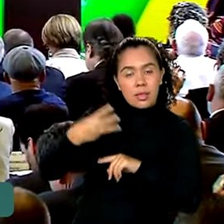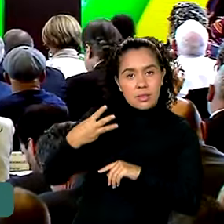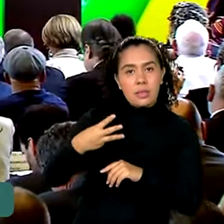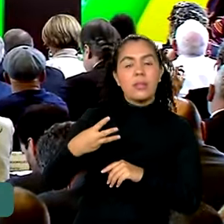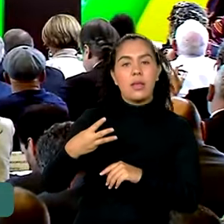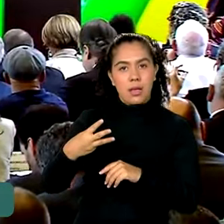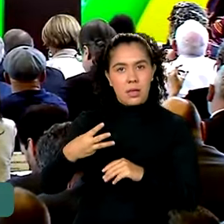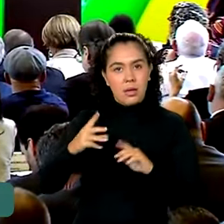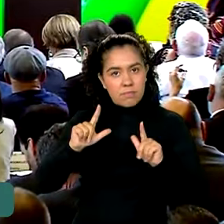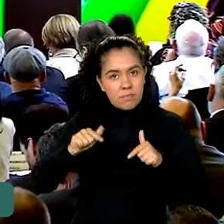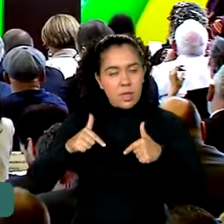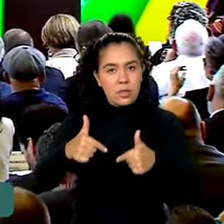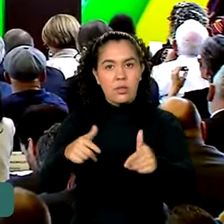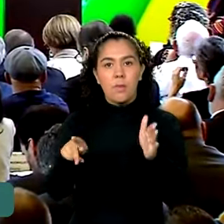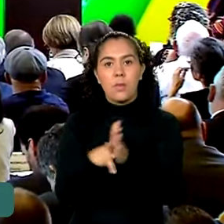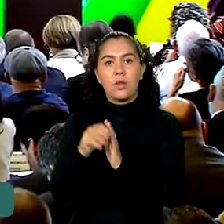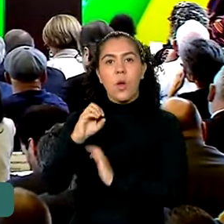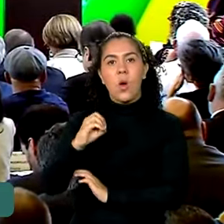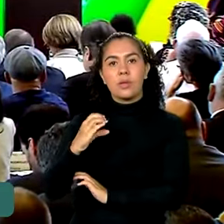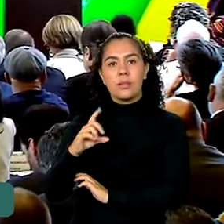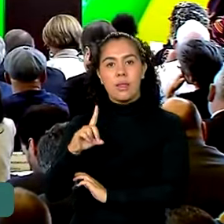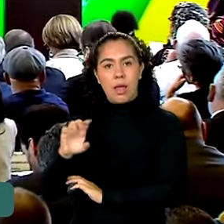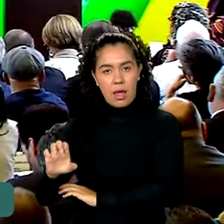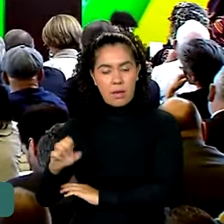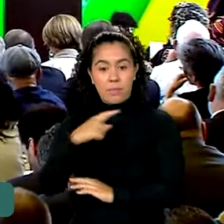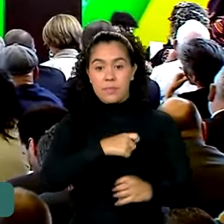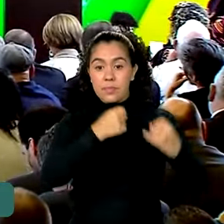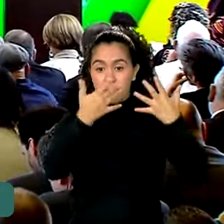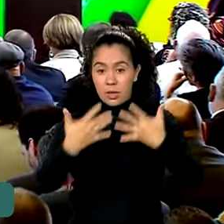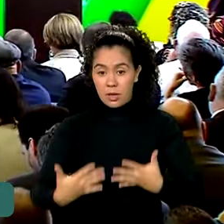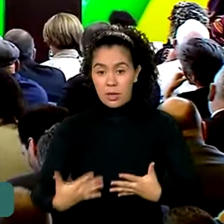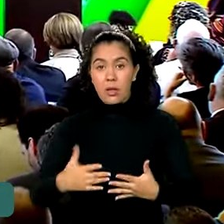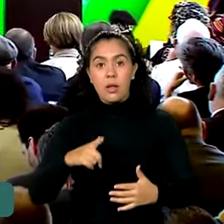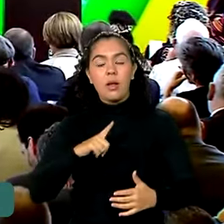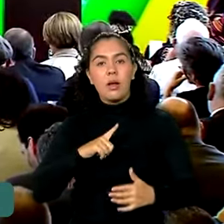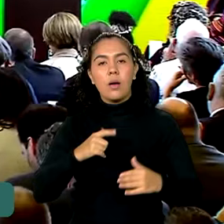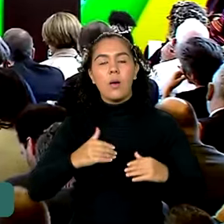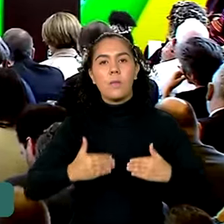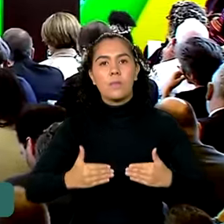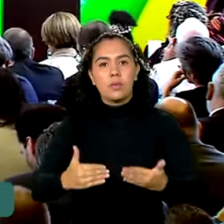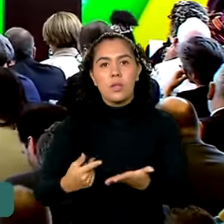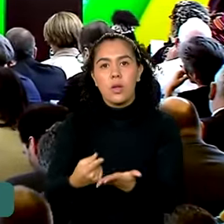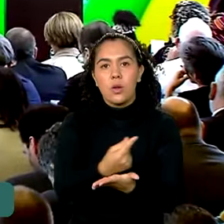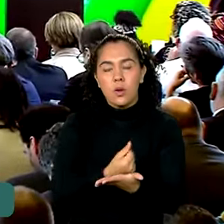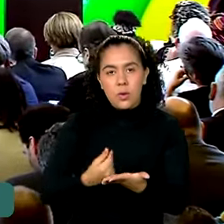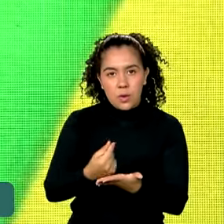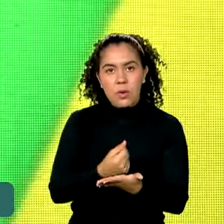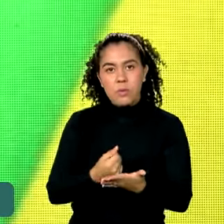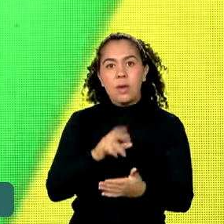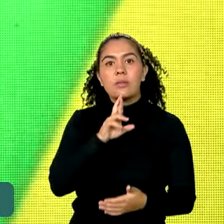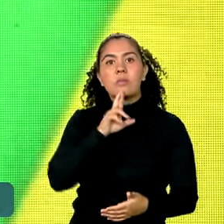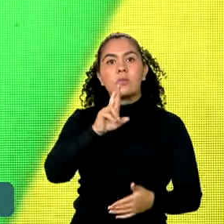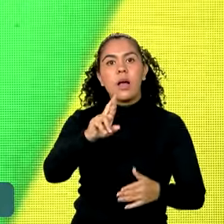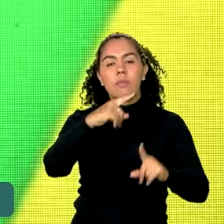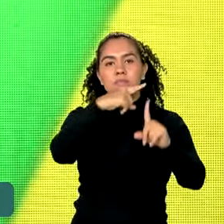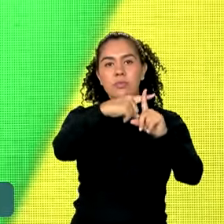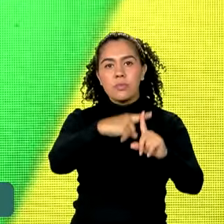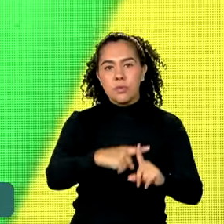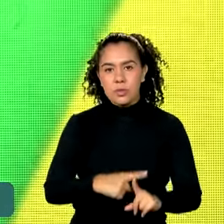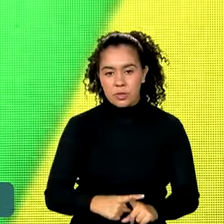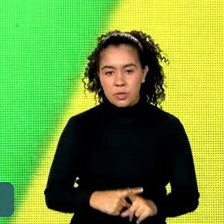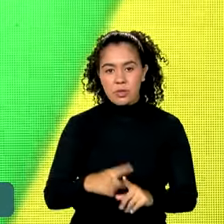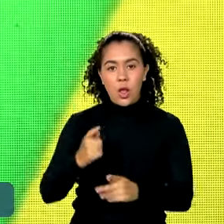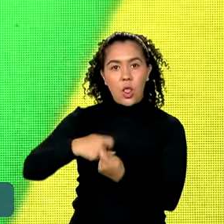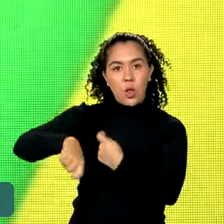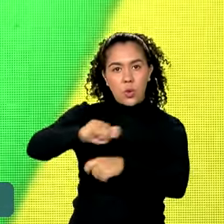finalizar, o ministro da Fazenda destacou os resultados da economia brasileira. Eu tenho a firme convicção